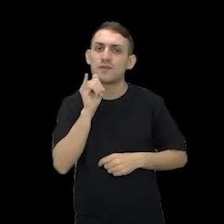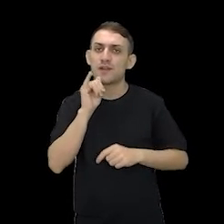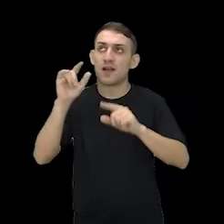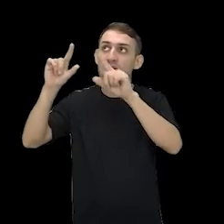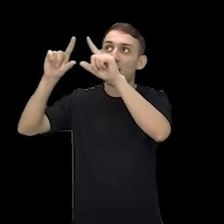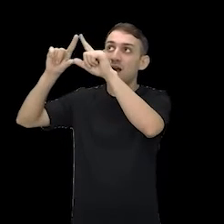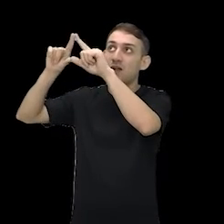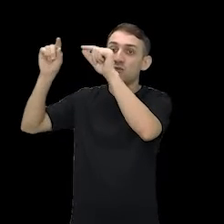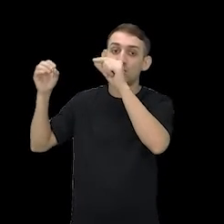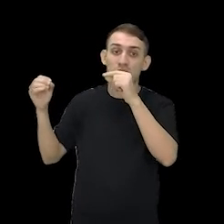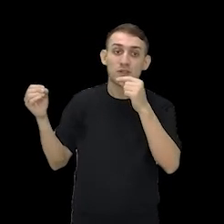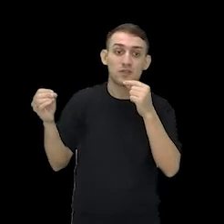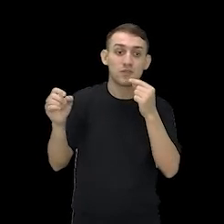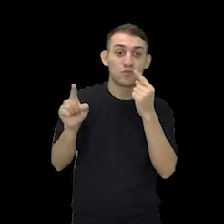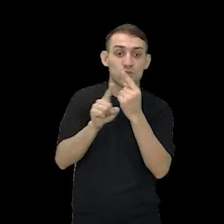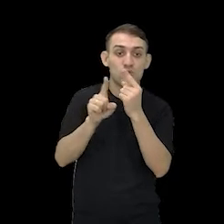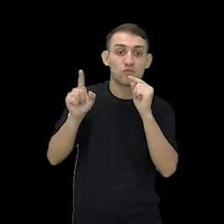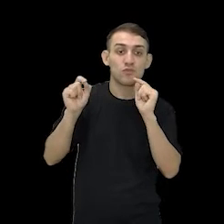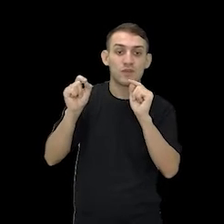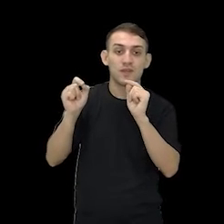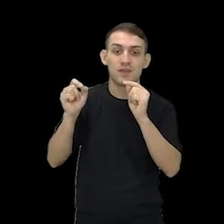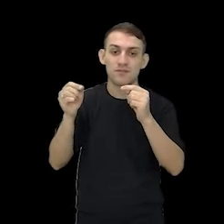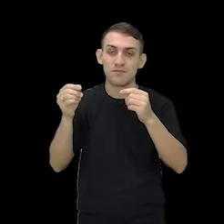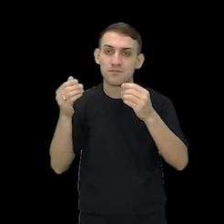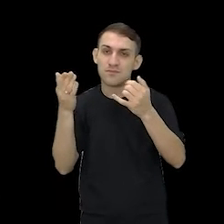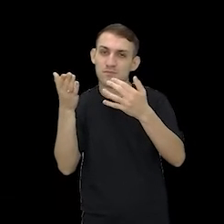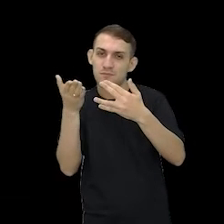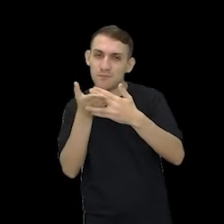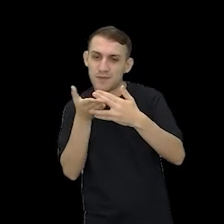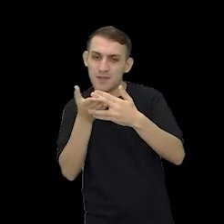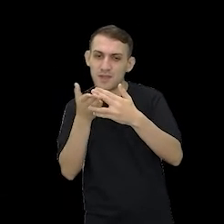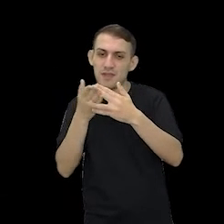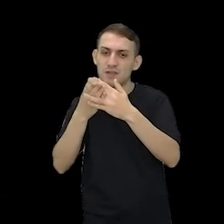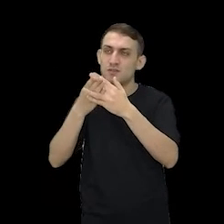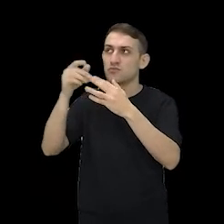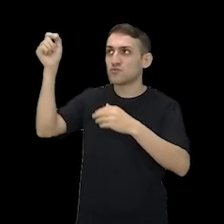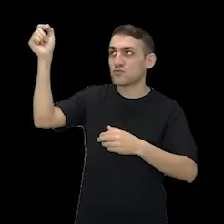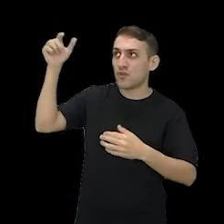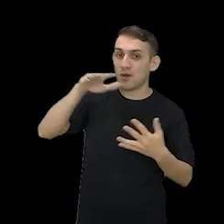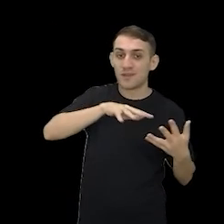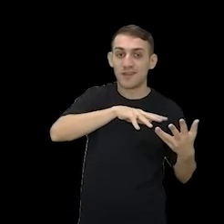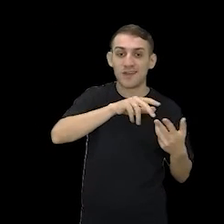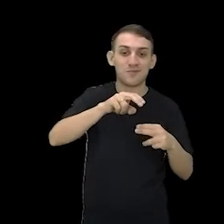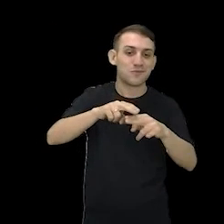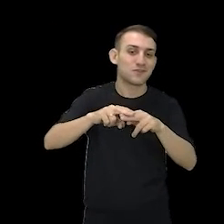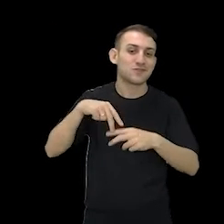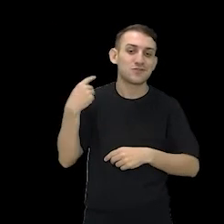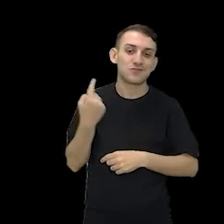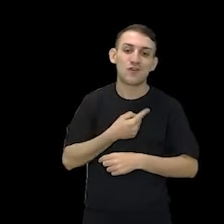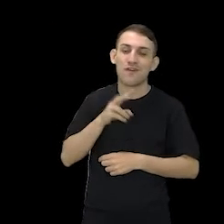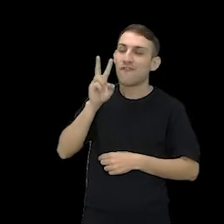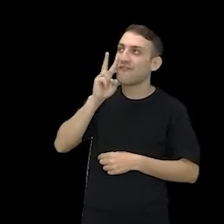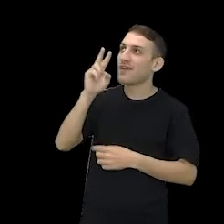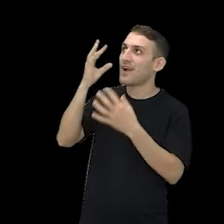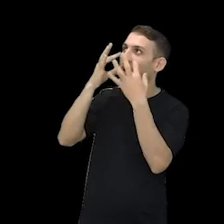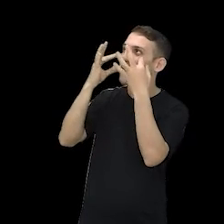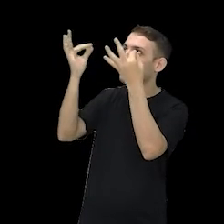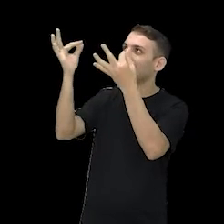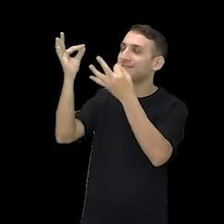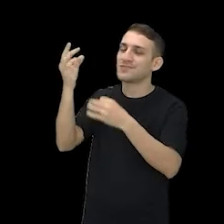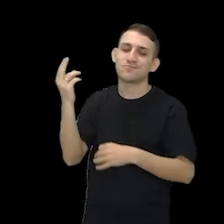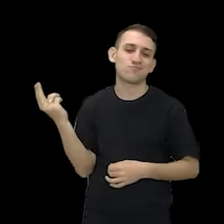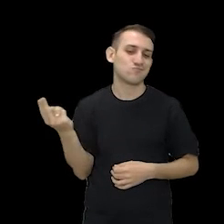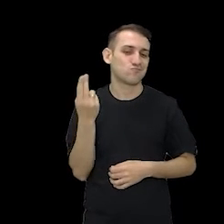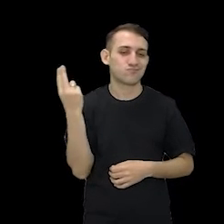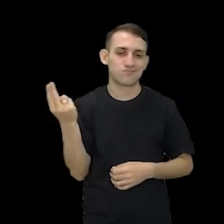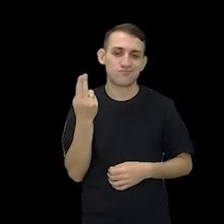lua nova, ela encontra-se posicionada entre o sol e a terra, por isso não conseguimos observá-la nessa